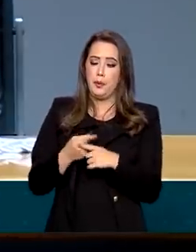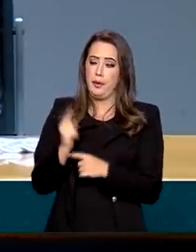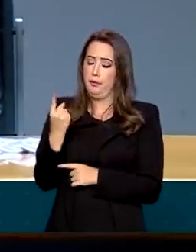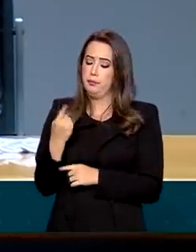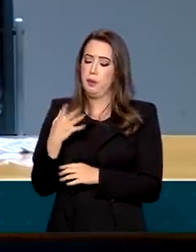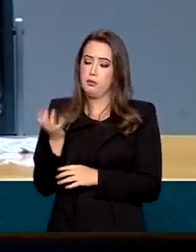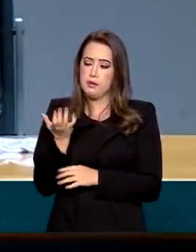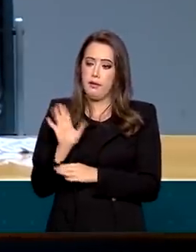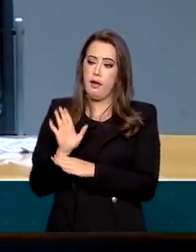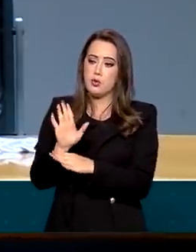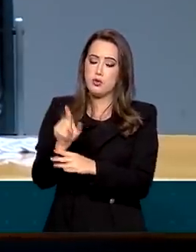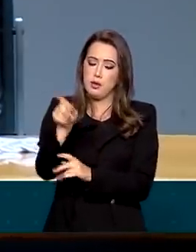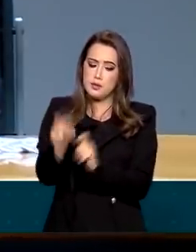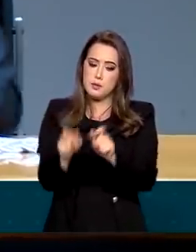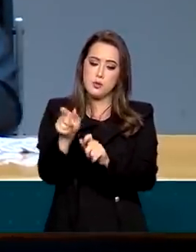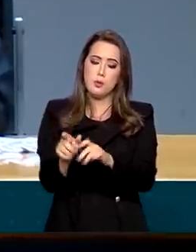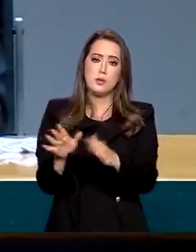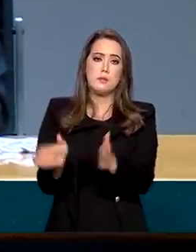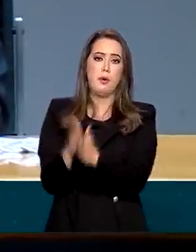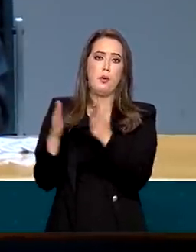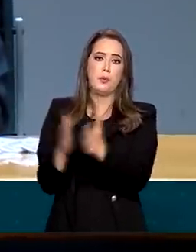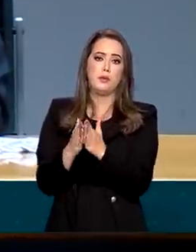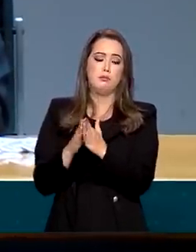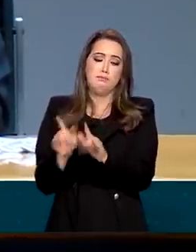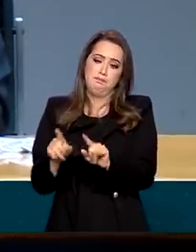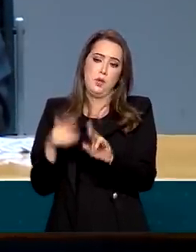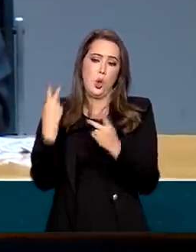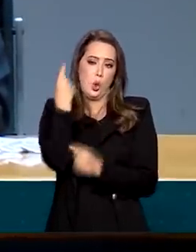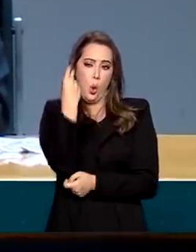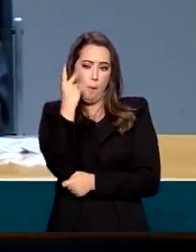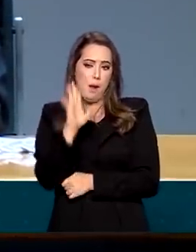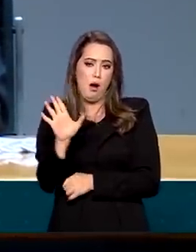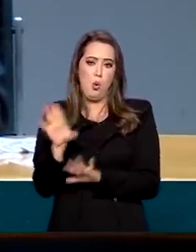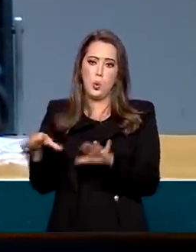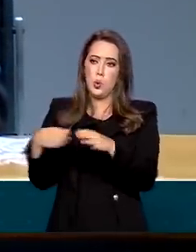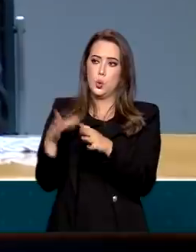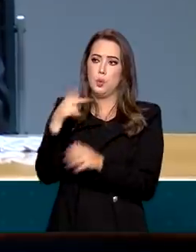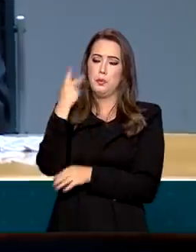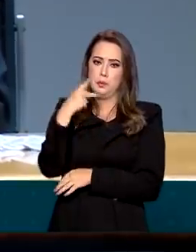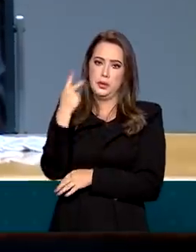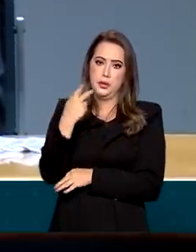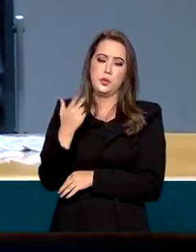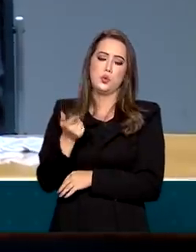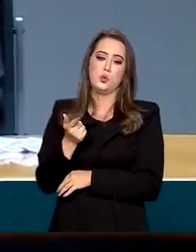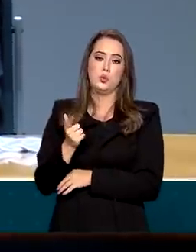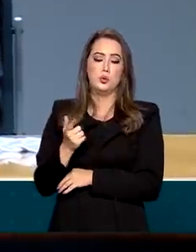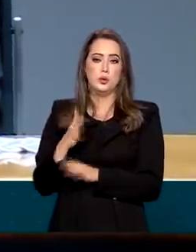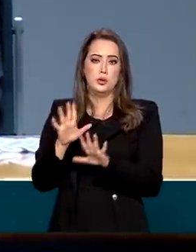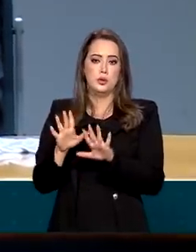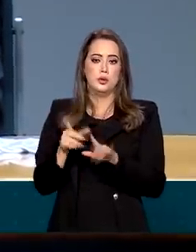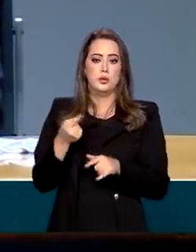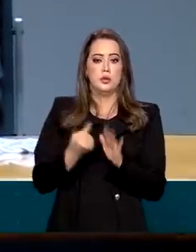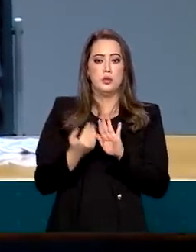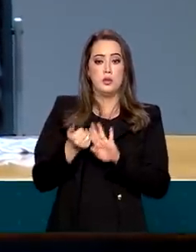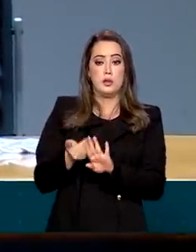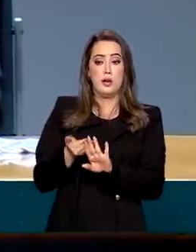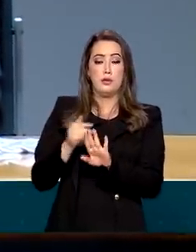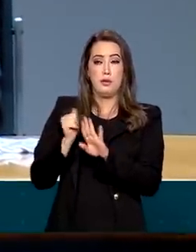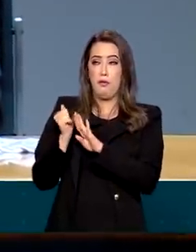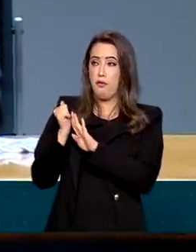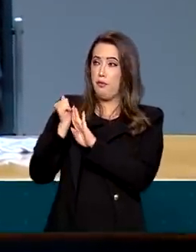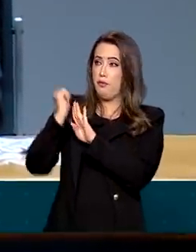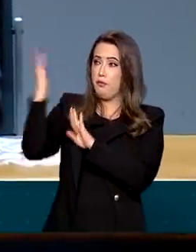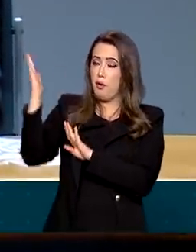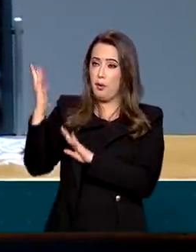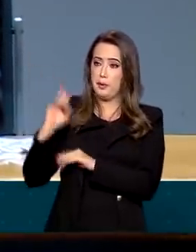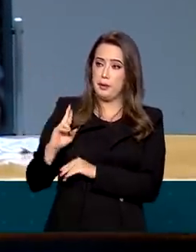frágeis. E é natural e a ala política e isso é que eu acho que criou todo esse barulho. enquanto eu estava lá fora, fui